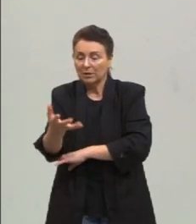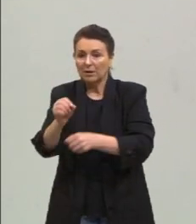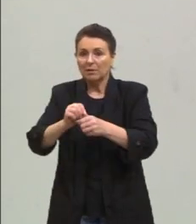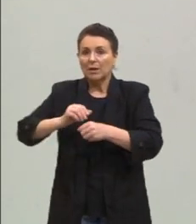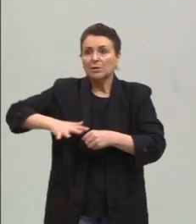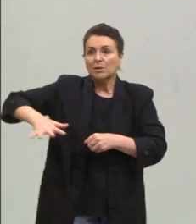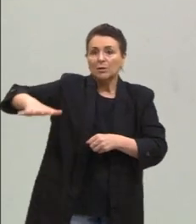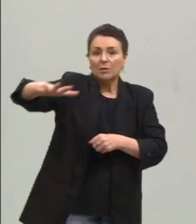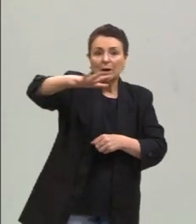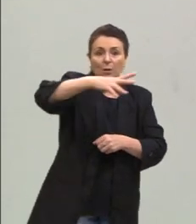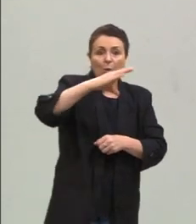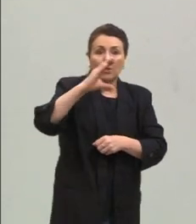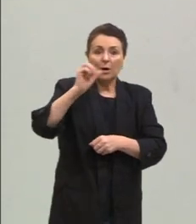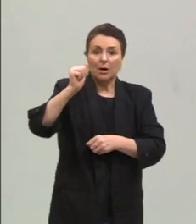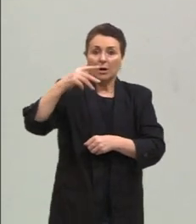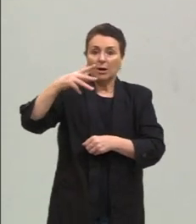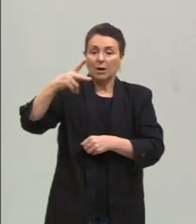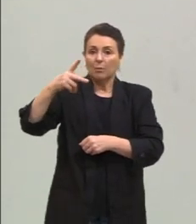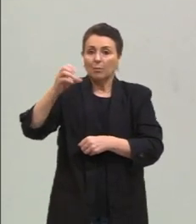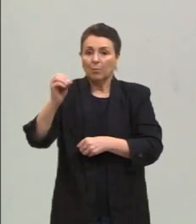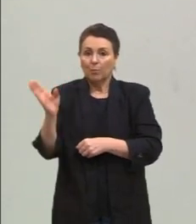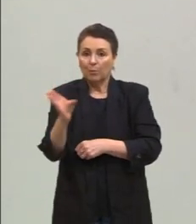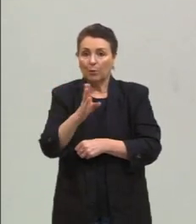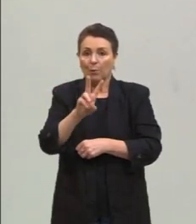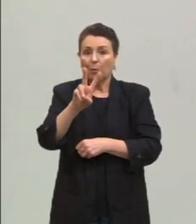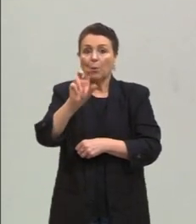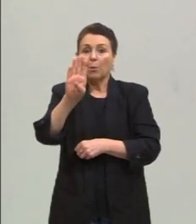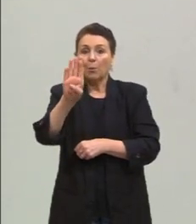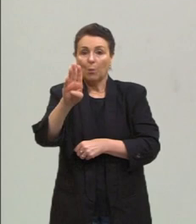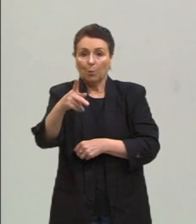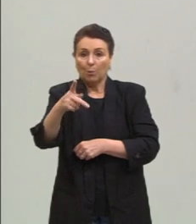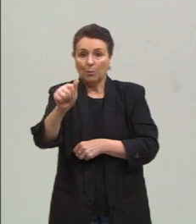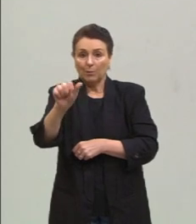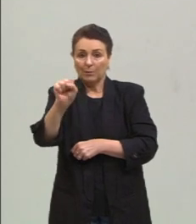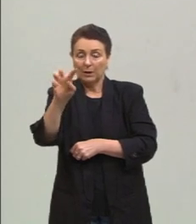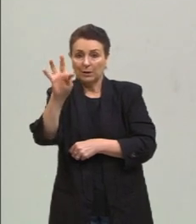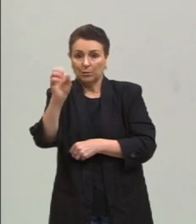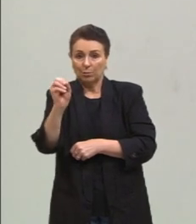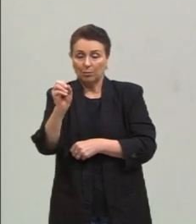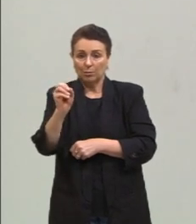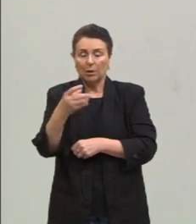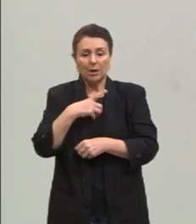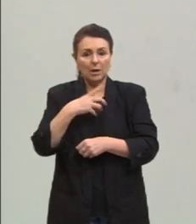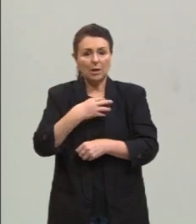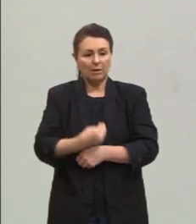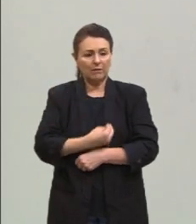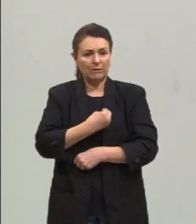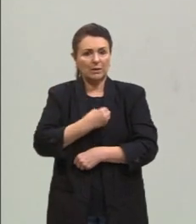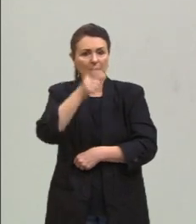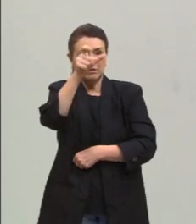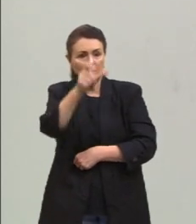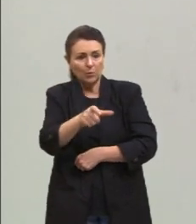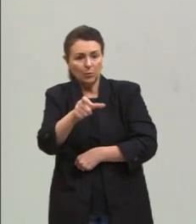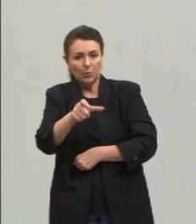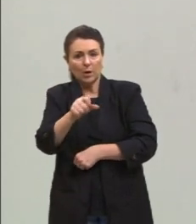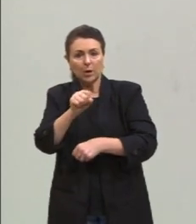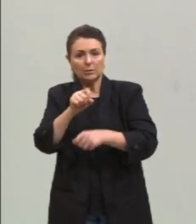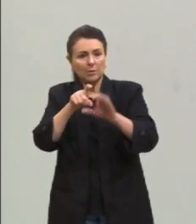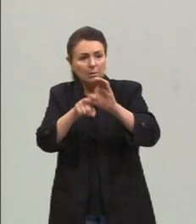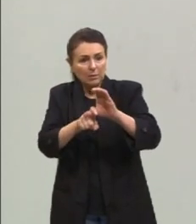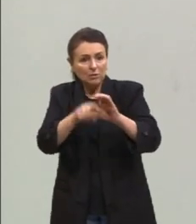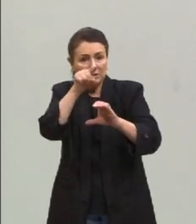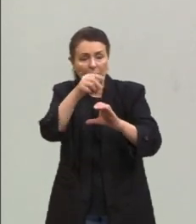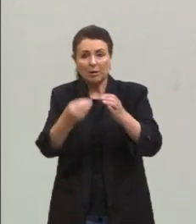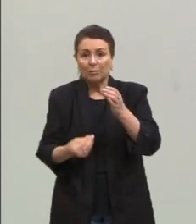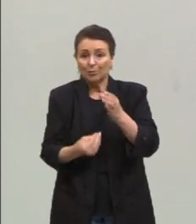fazer pasto, criar gado, destruindo as condições de vida, de subsistência dessa população, que dependia dessa produção